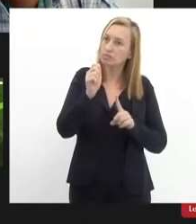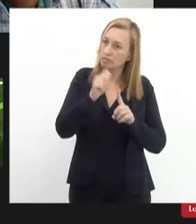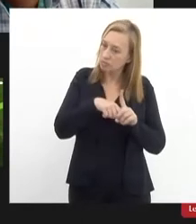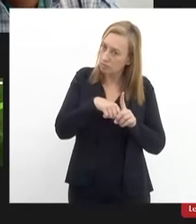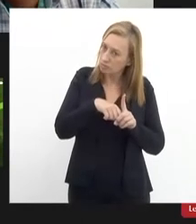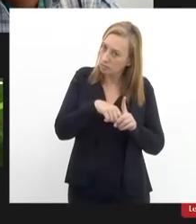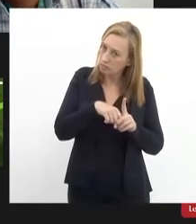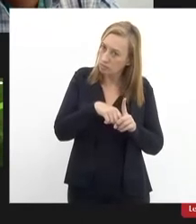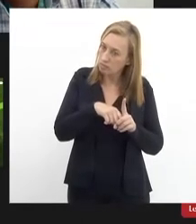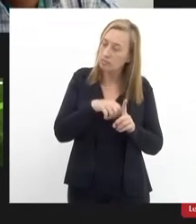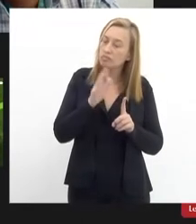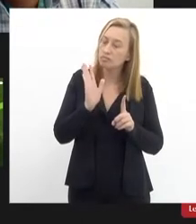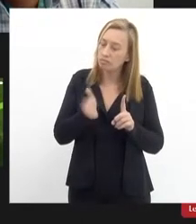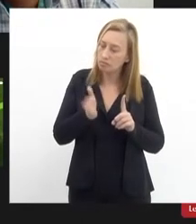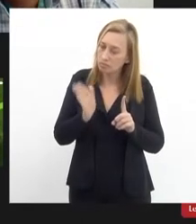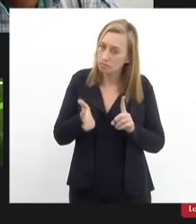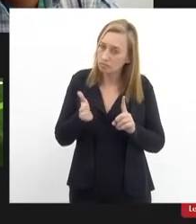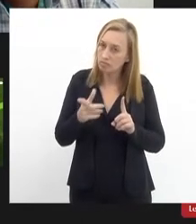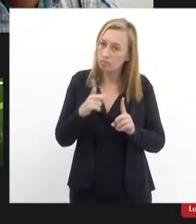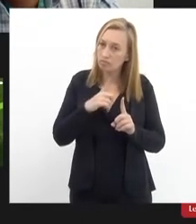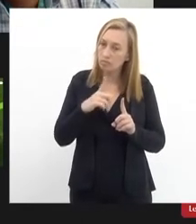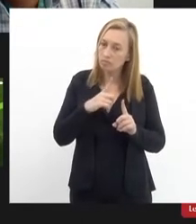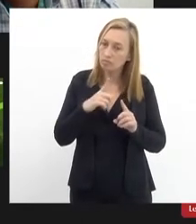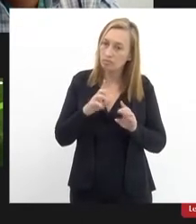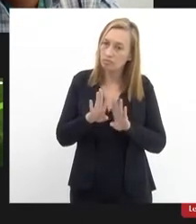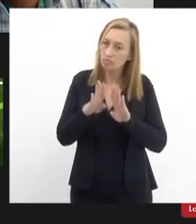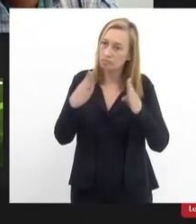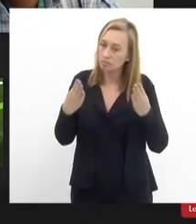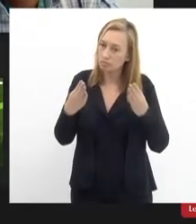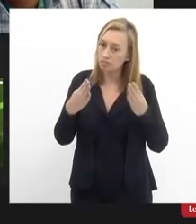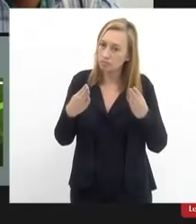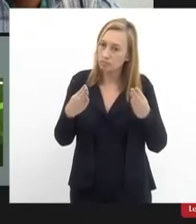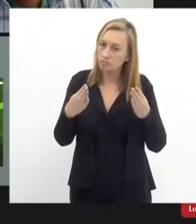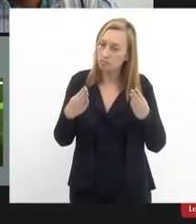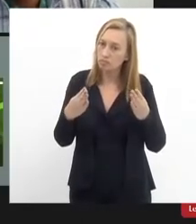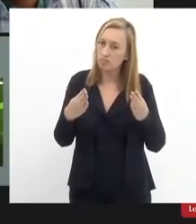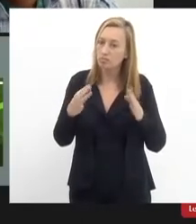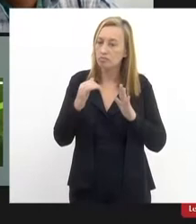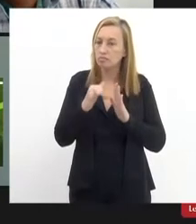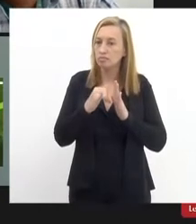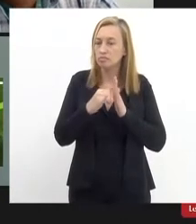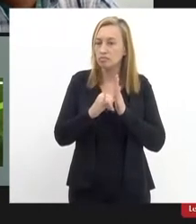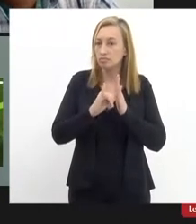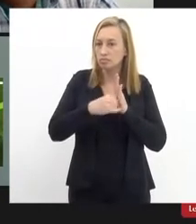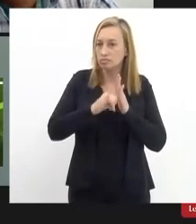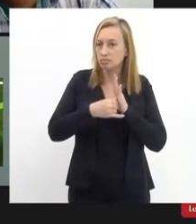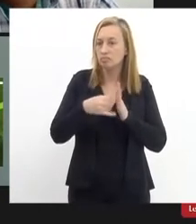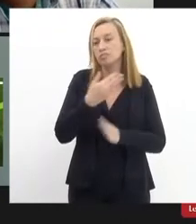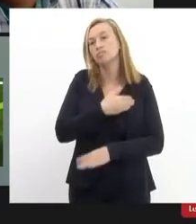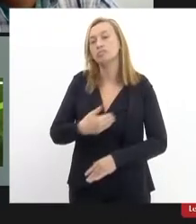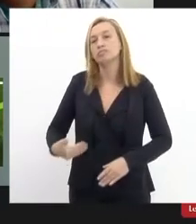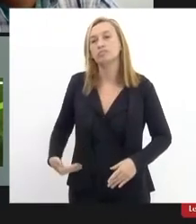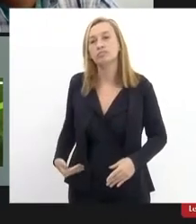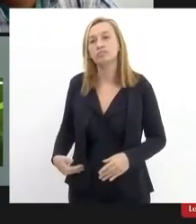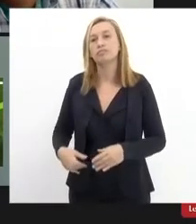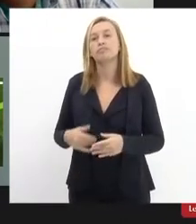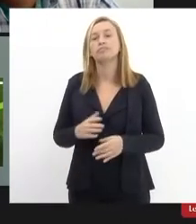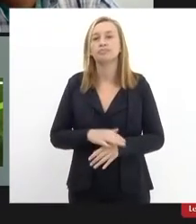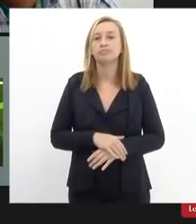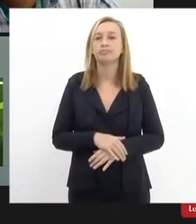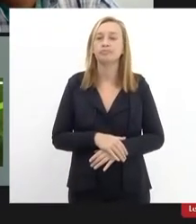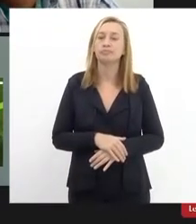quando já havia sido aberto quando já havia sido publicado aquele edital do governador com vista a